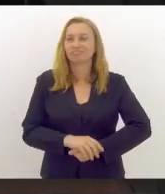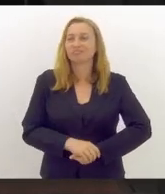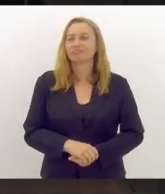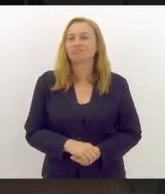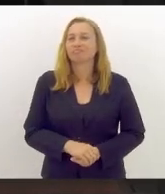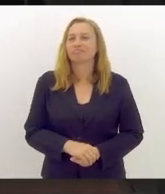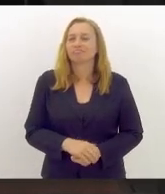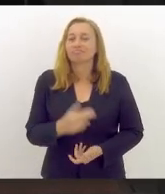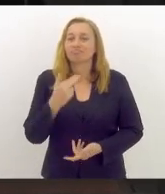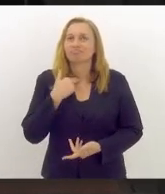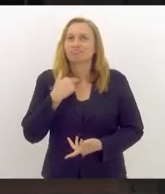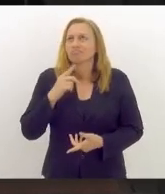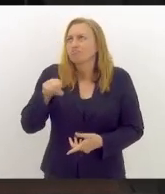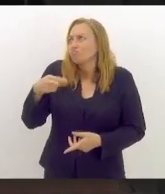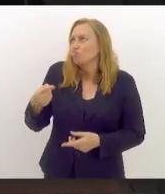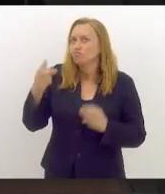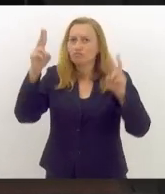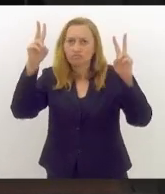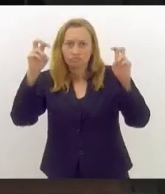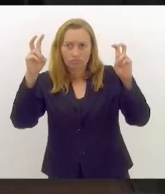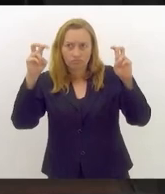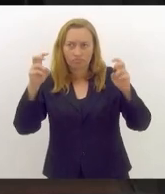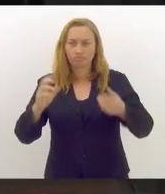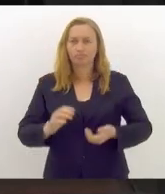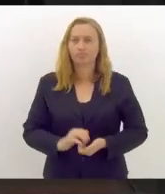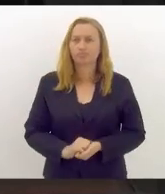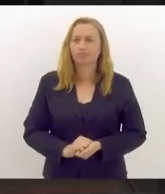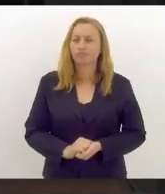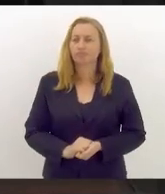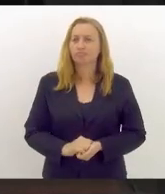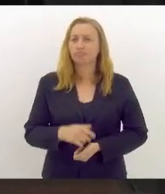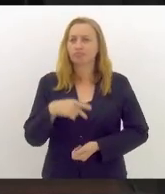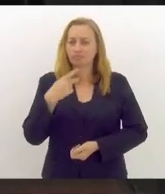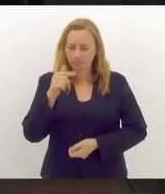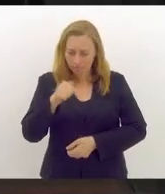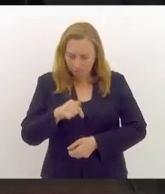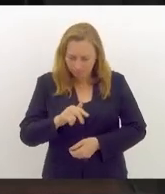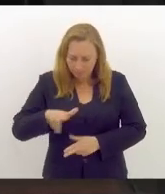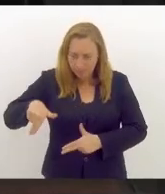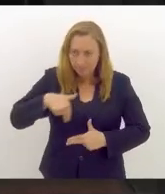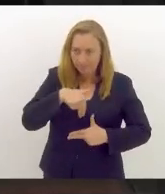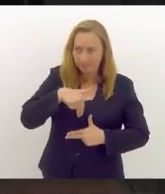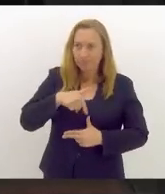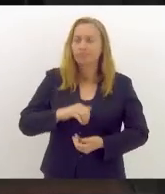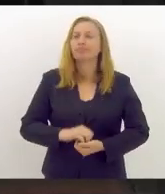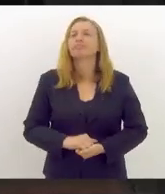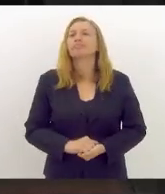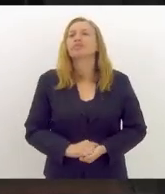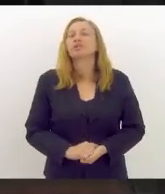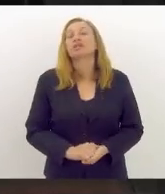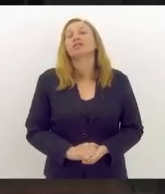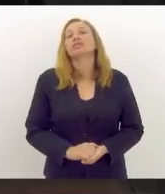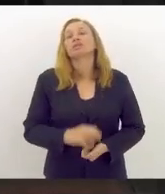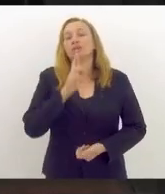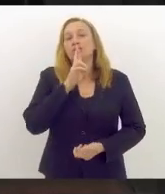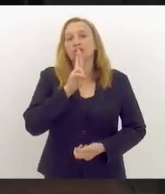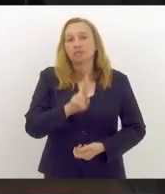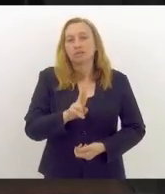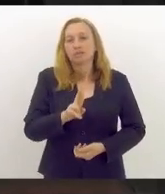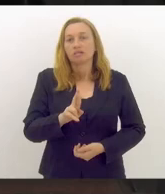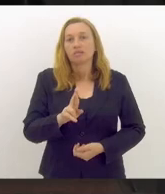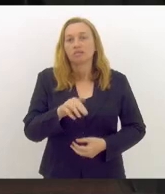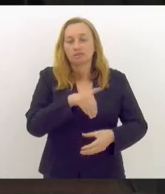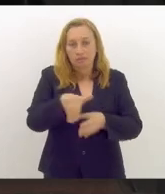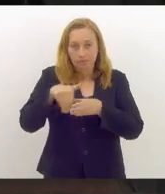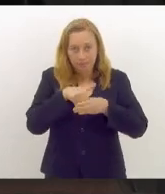não poderia ser outro o tema da minha manifestação, senão o resultado das